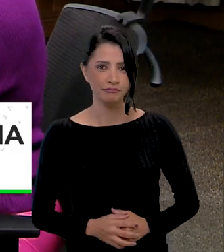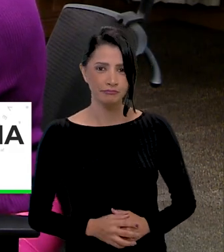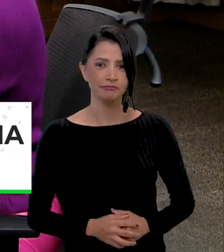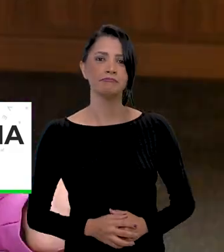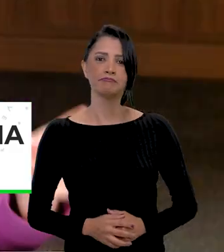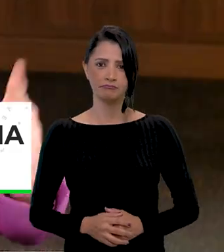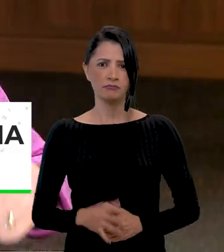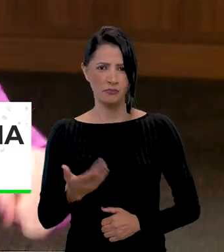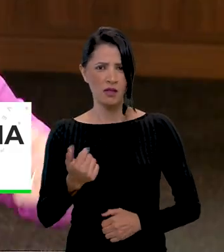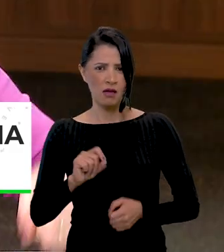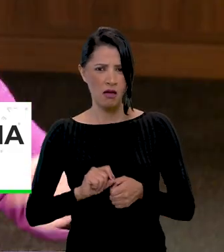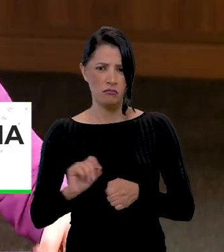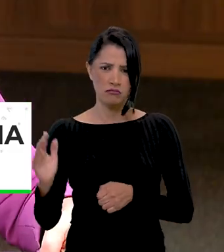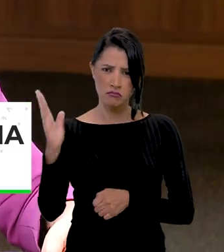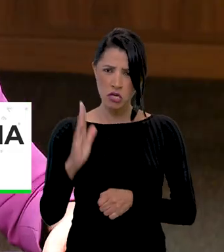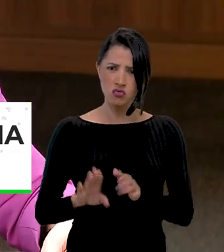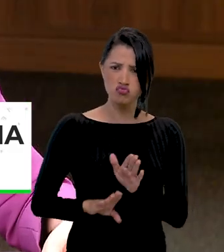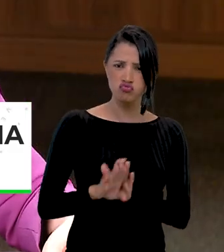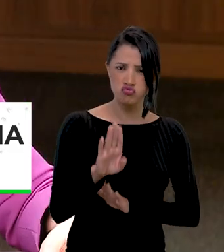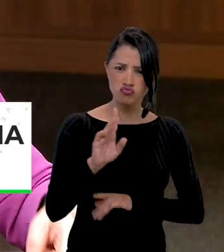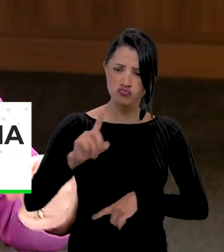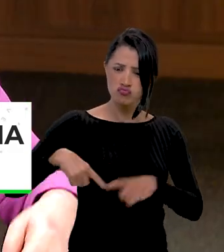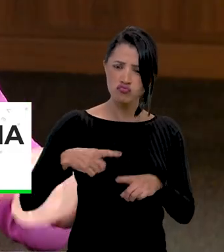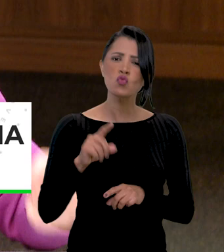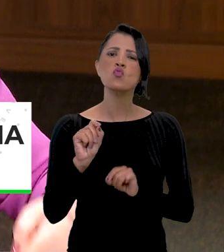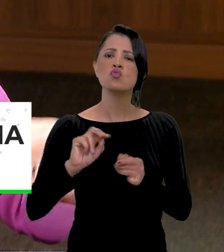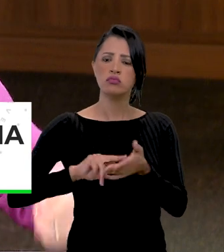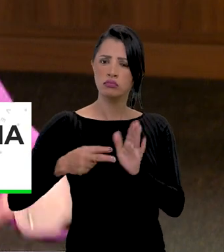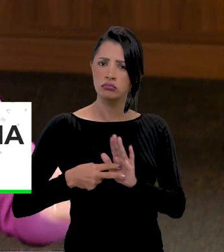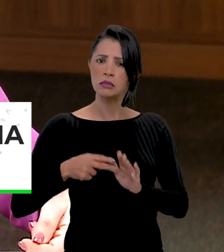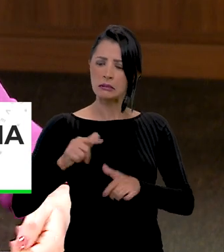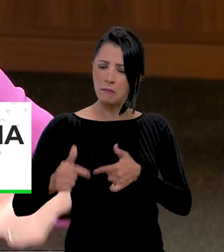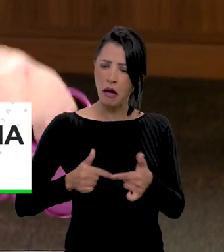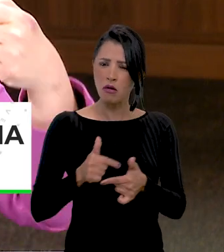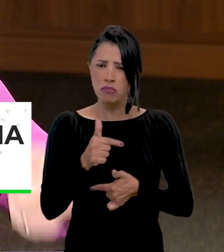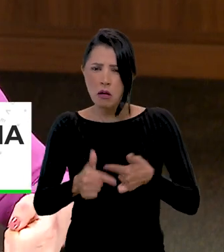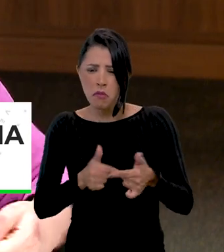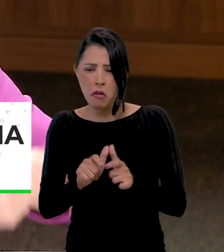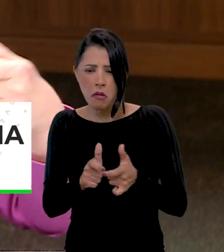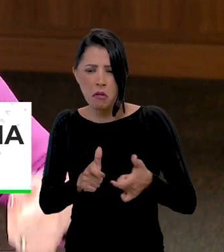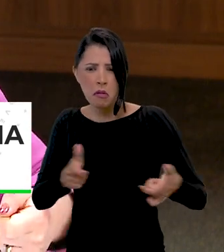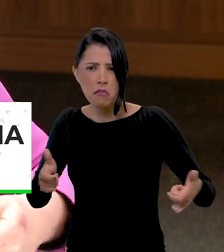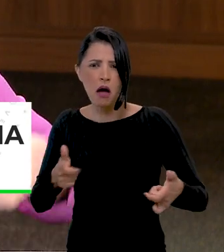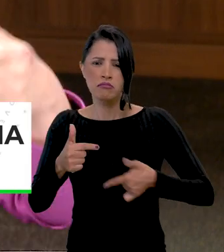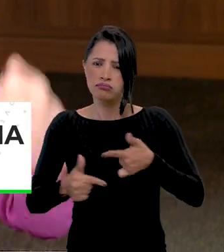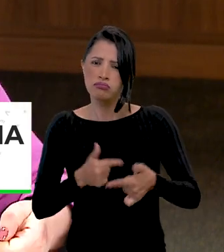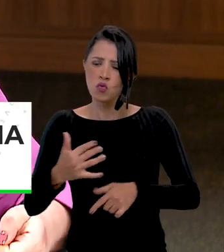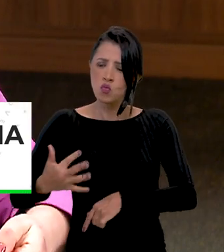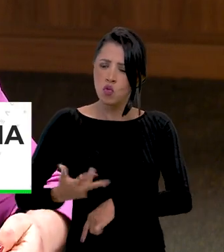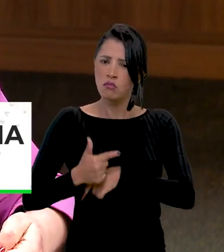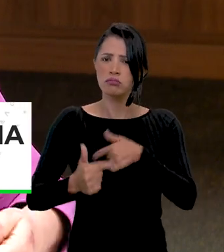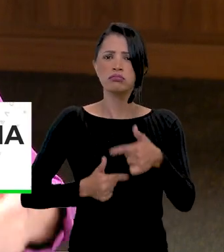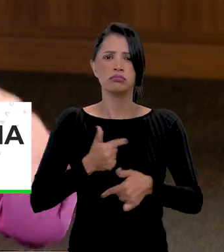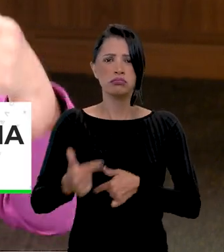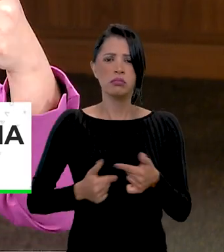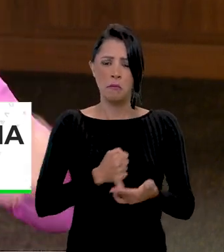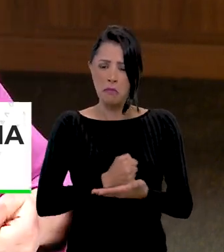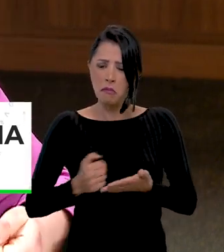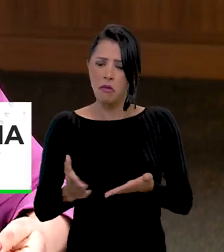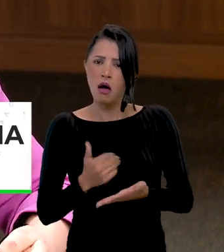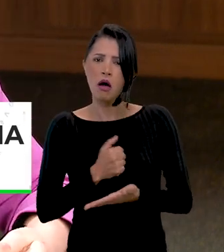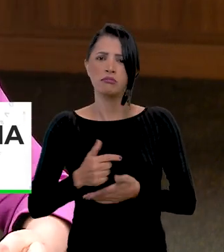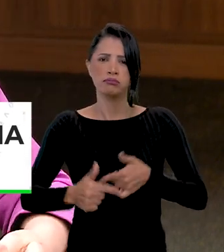Deputados. Quer fazer o Brasil crescer? Crescer significa gerar emprego, emprego na veia, renda, qualidade do trabalho,